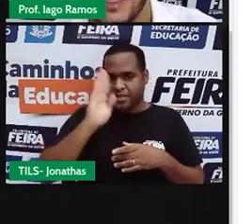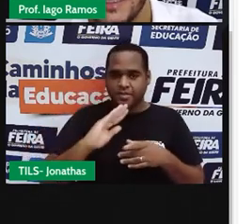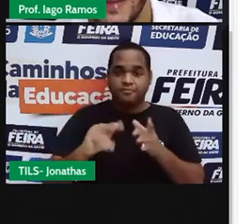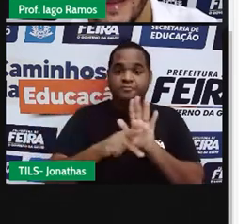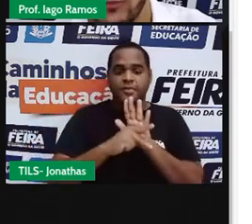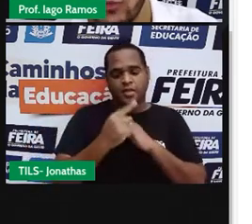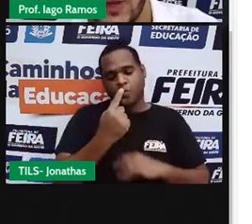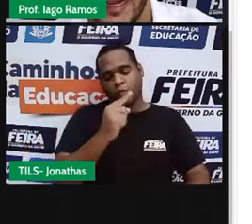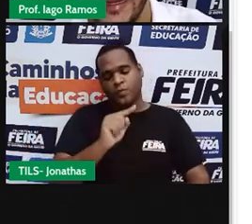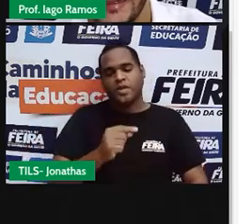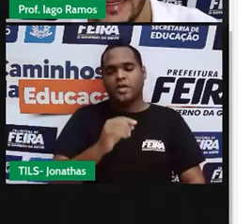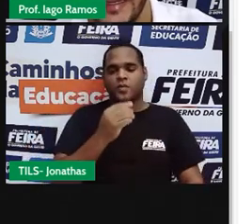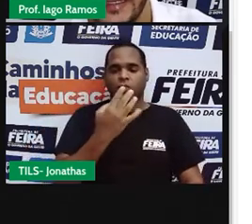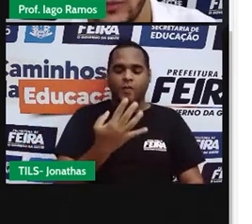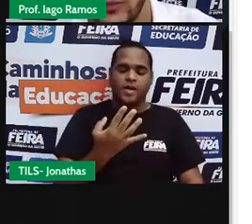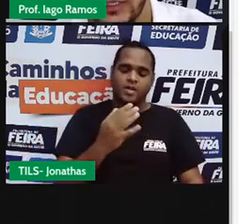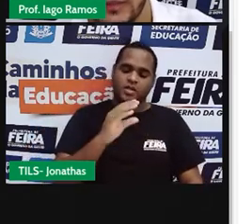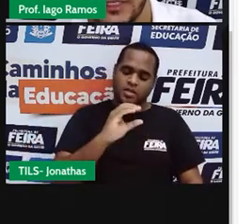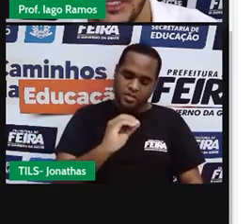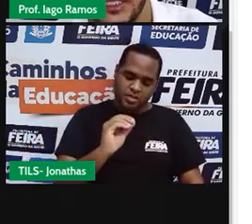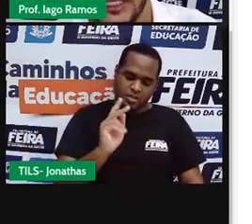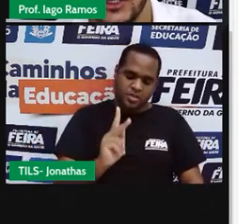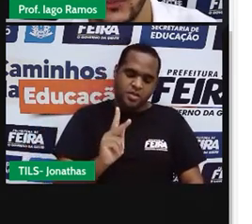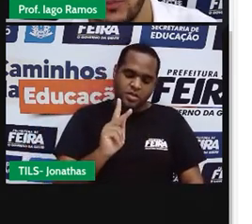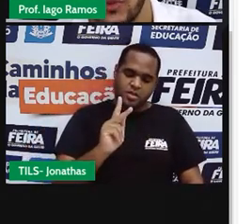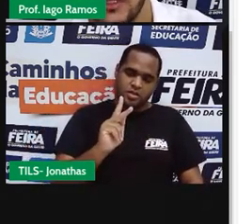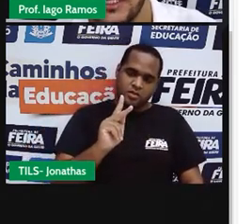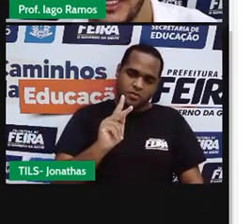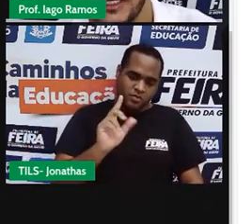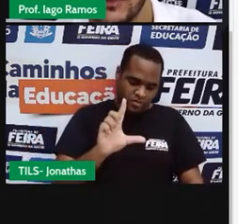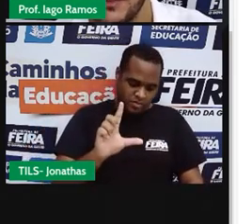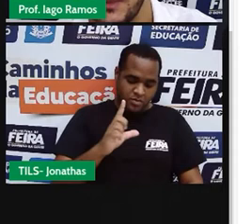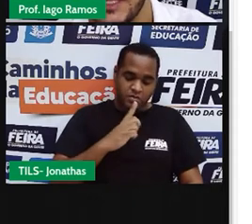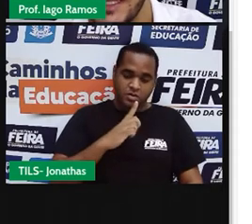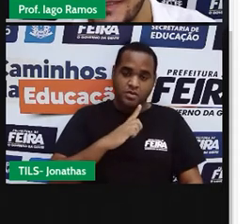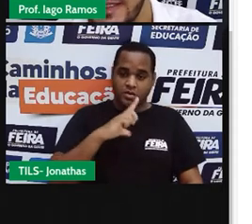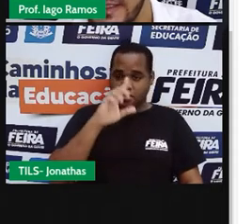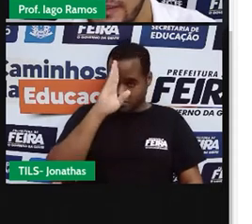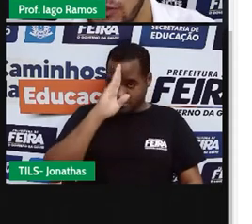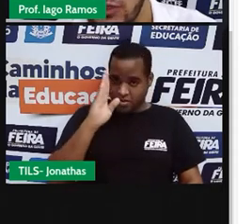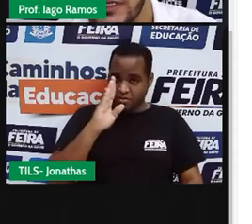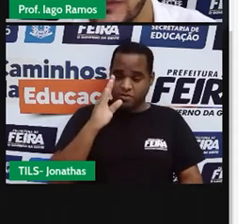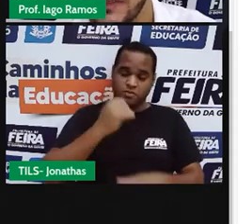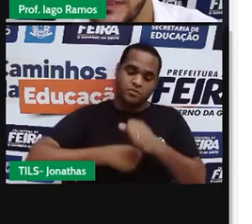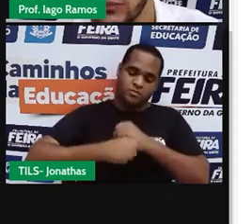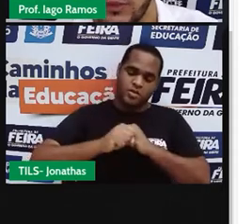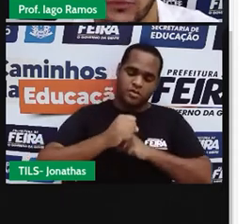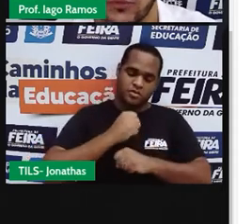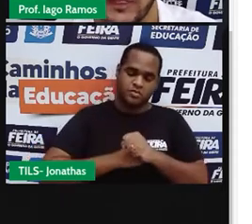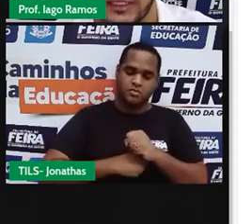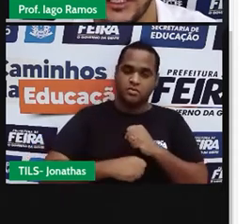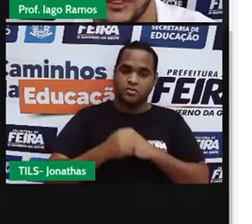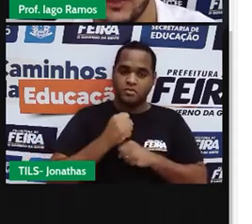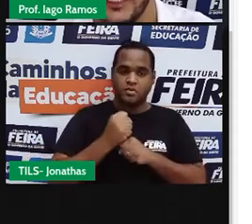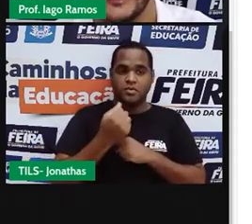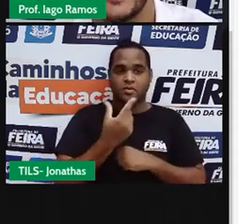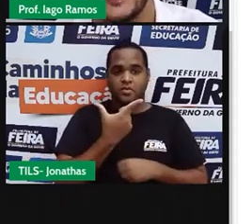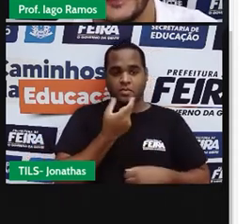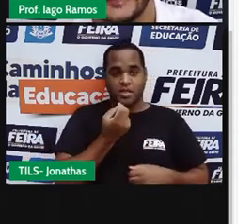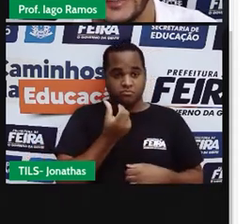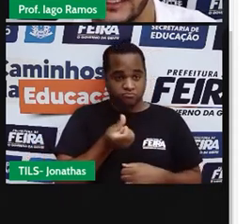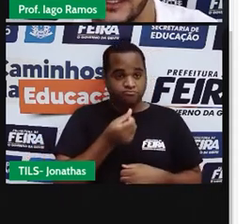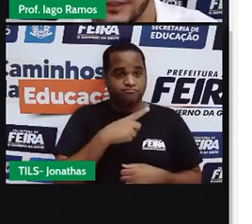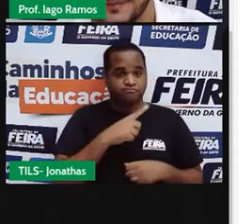,040 quilogramas de lixo por dia em 2016. Olha só esse número do quadradinho